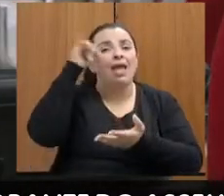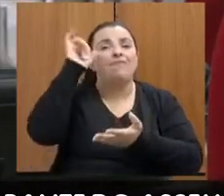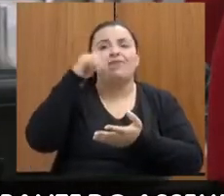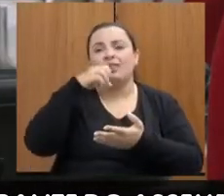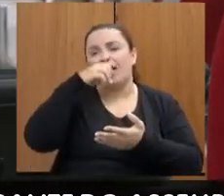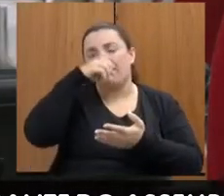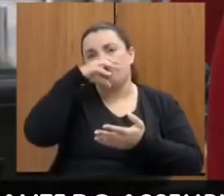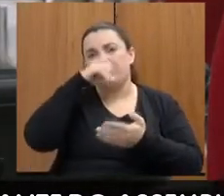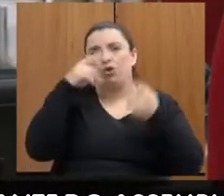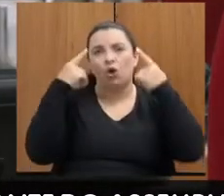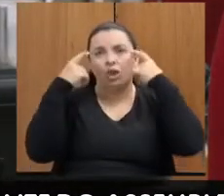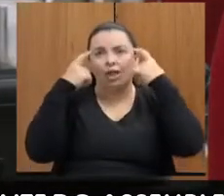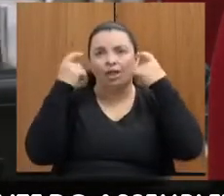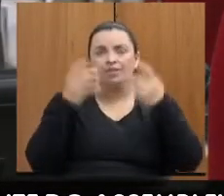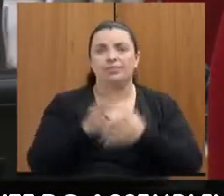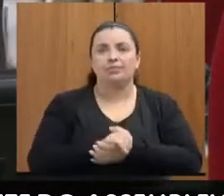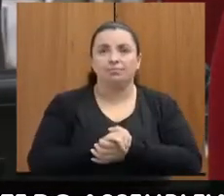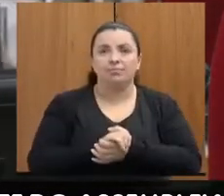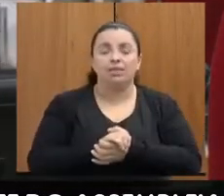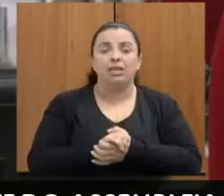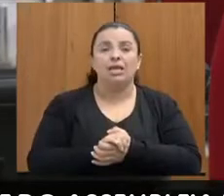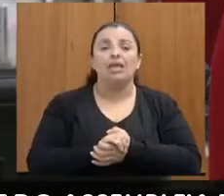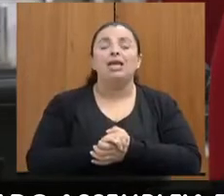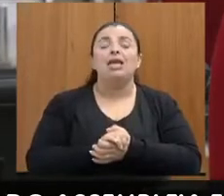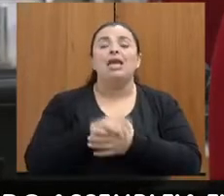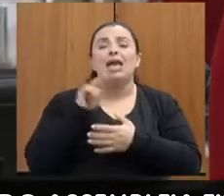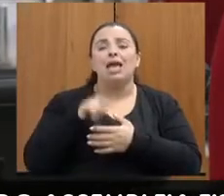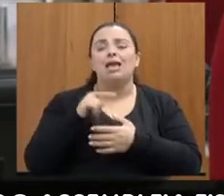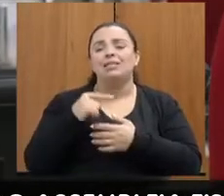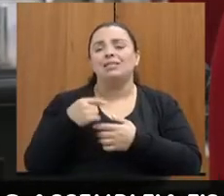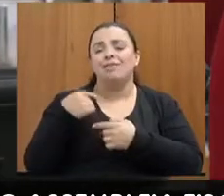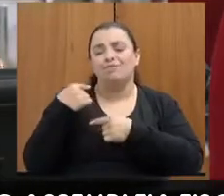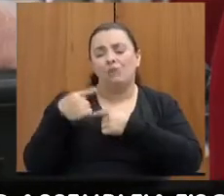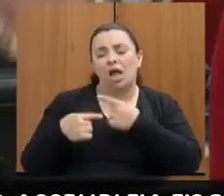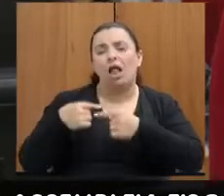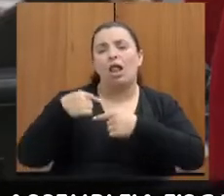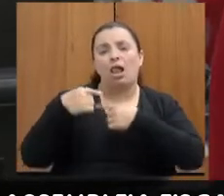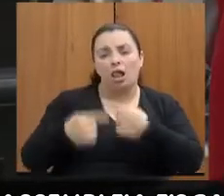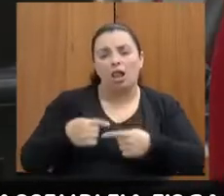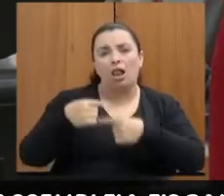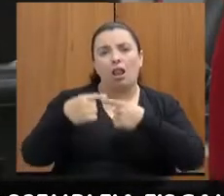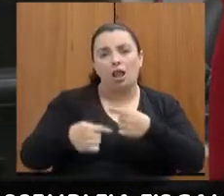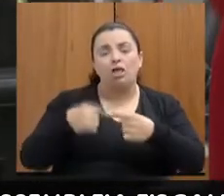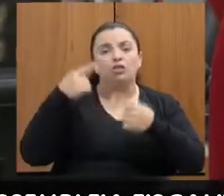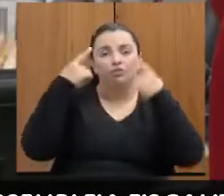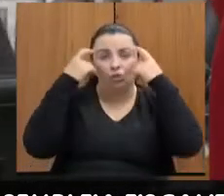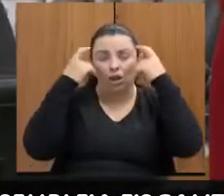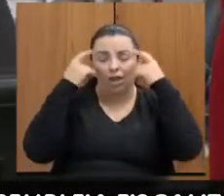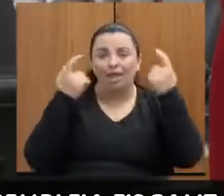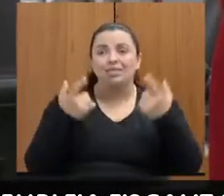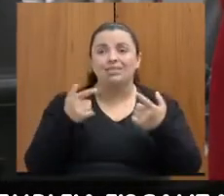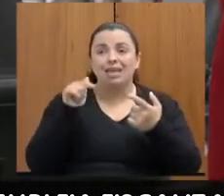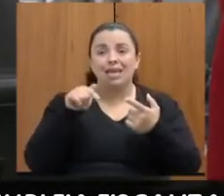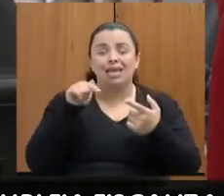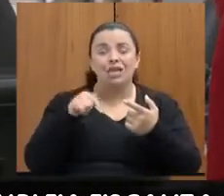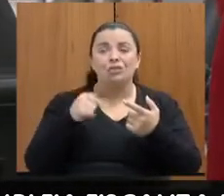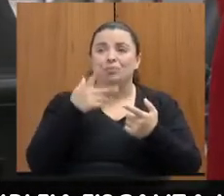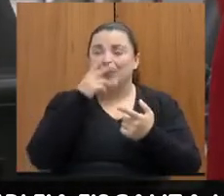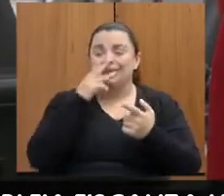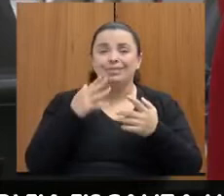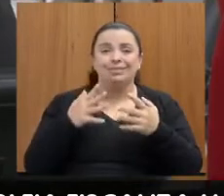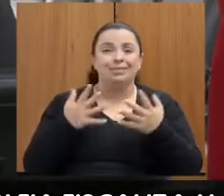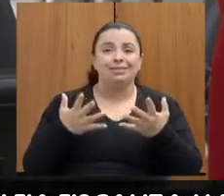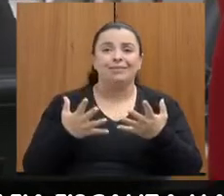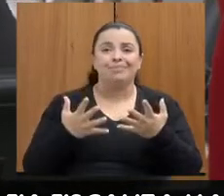a questão do ciclo de violência é algo que dificulta muito o seu trabalho, quando a Jaqueline coloca que a questão da mulher